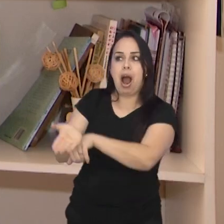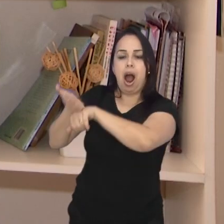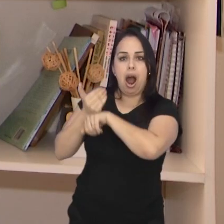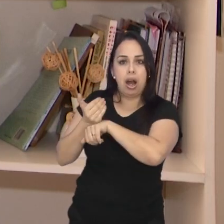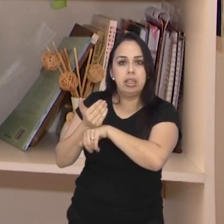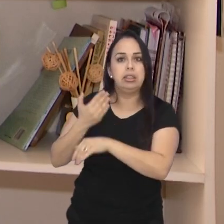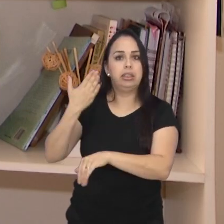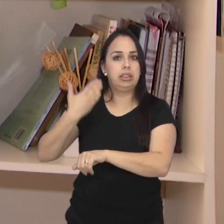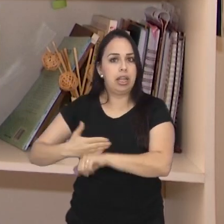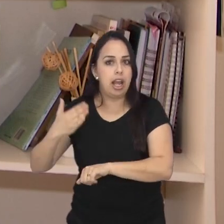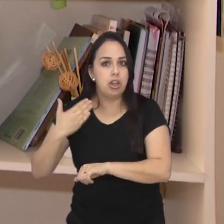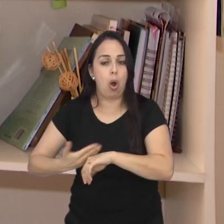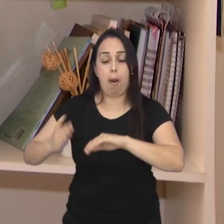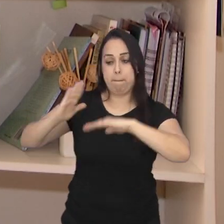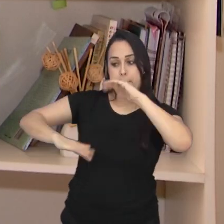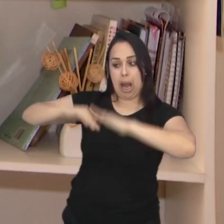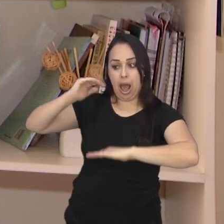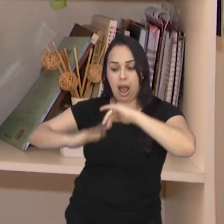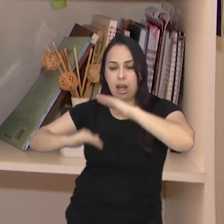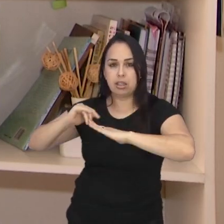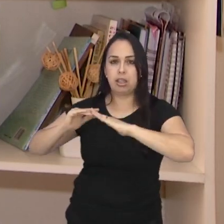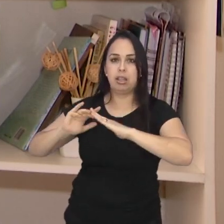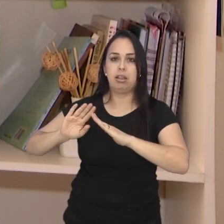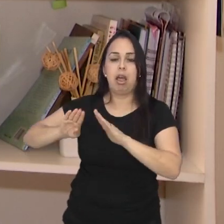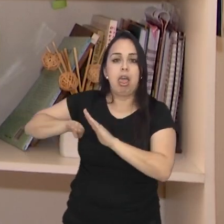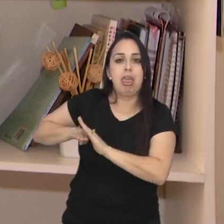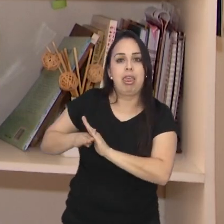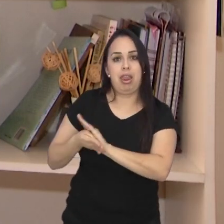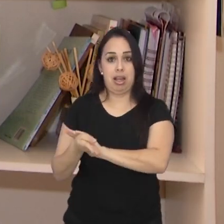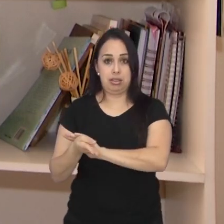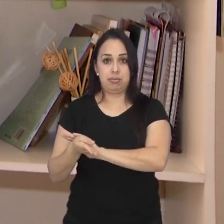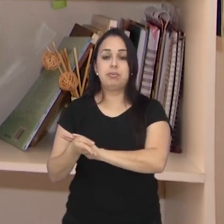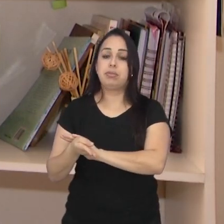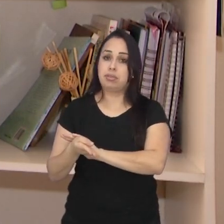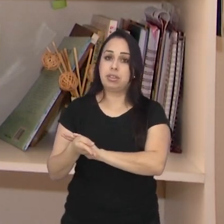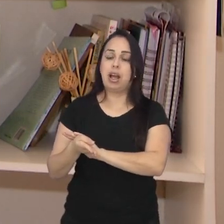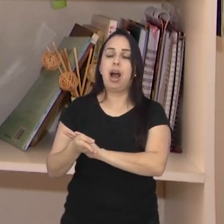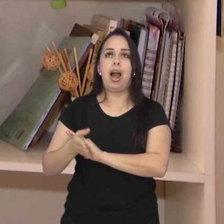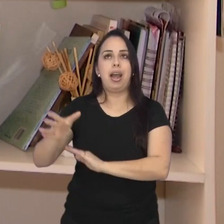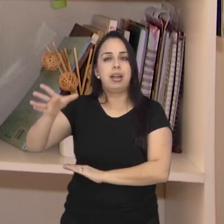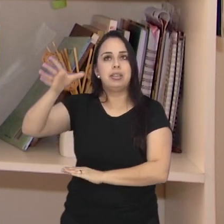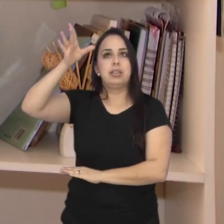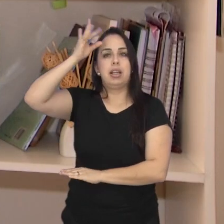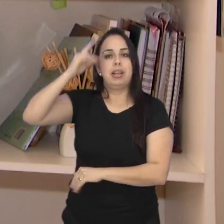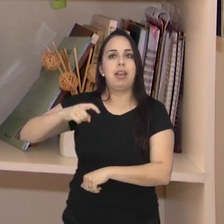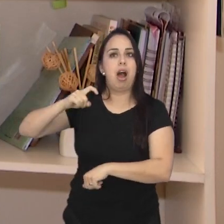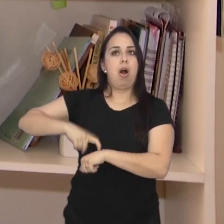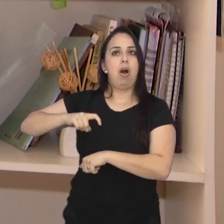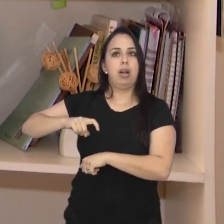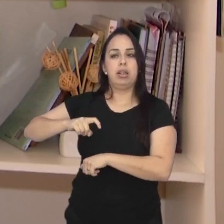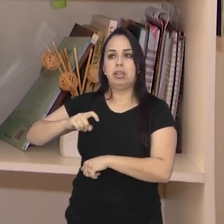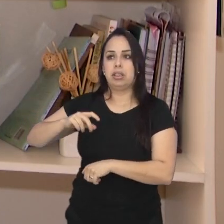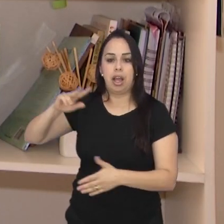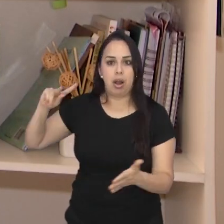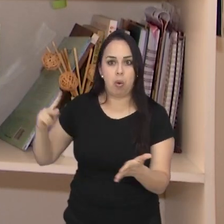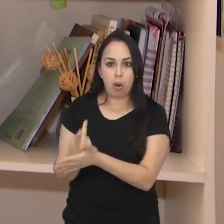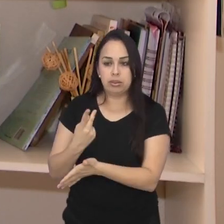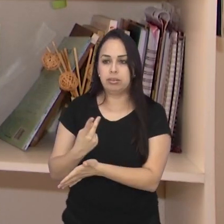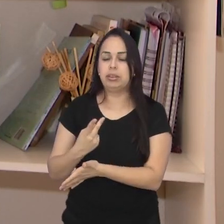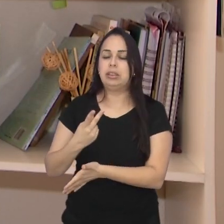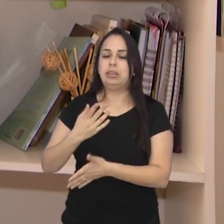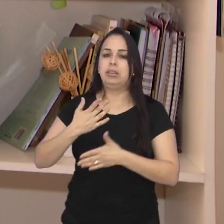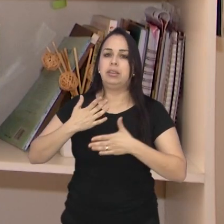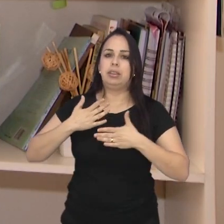tem um treinamento, se você pratica, aquilo vira um hábito, é assimilado. Então, numa hora de